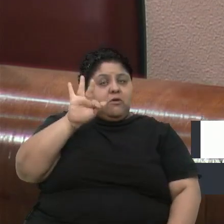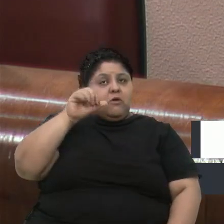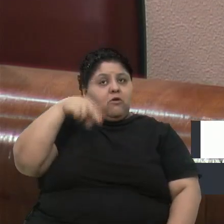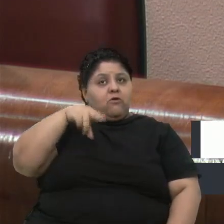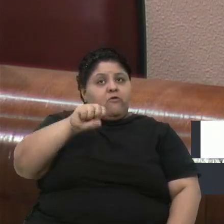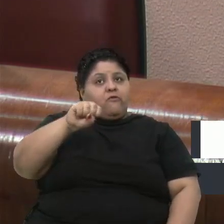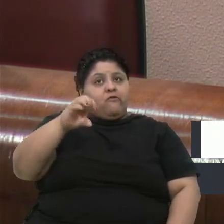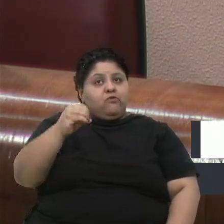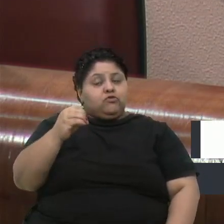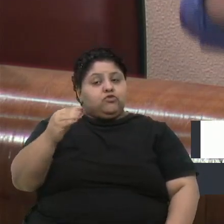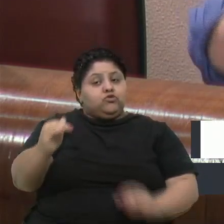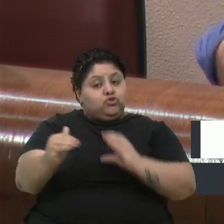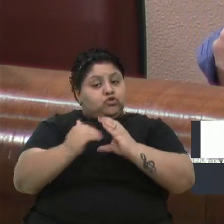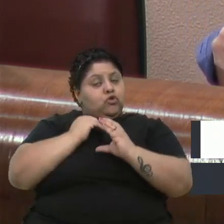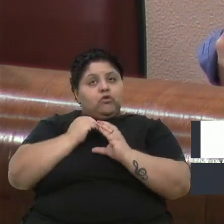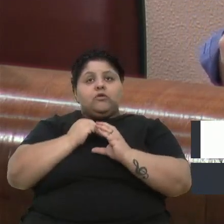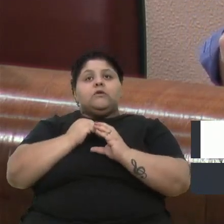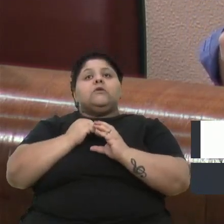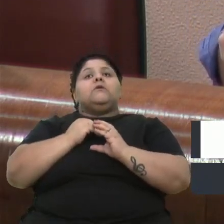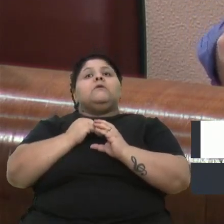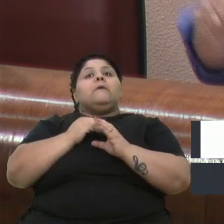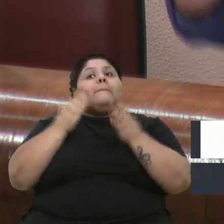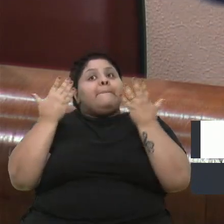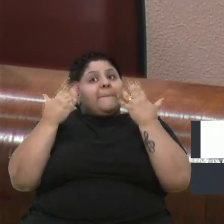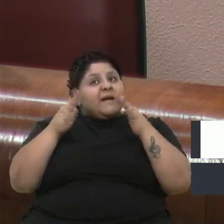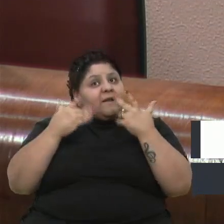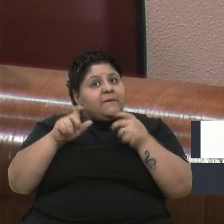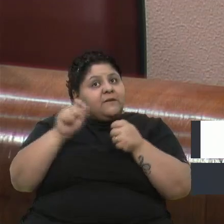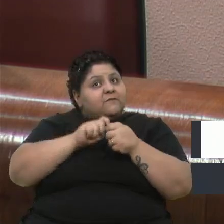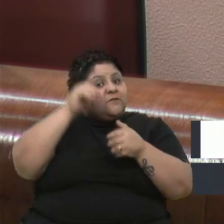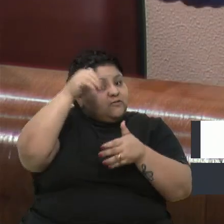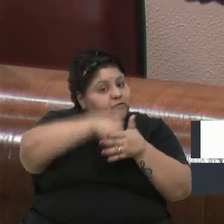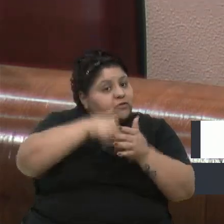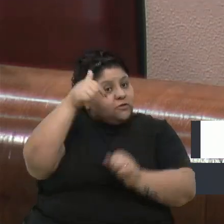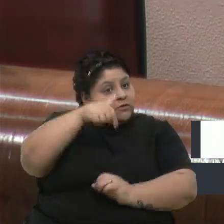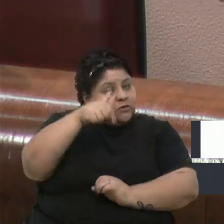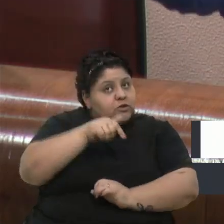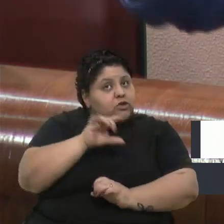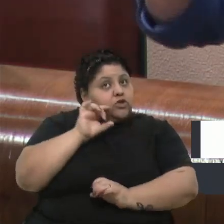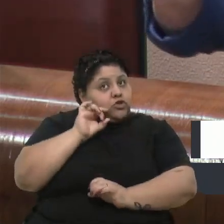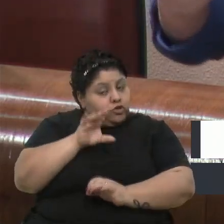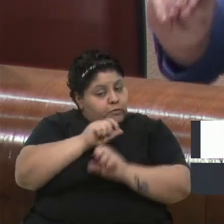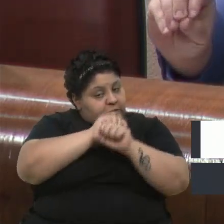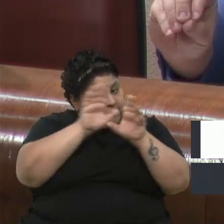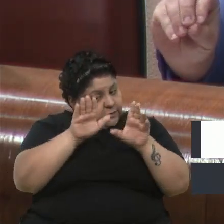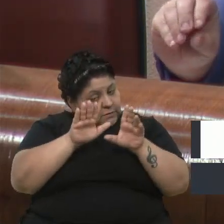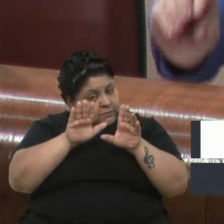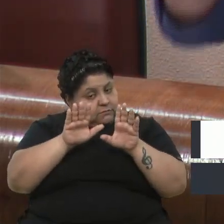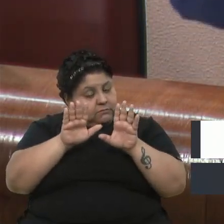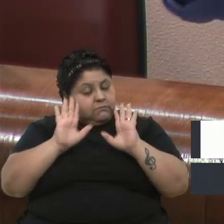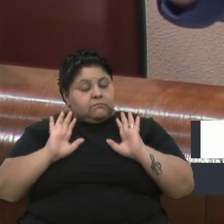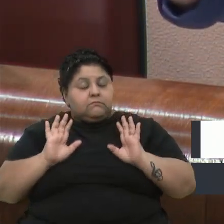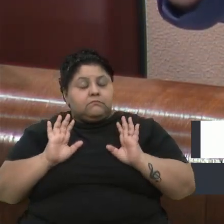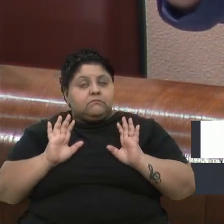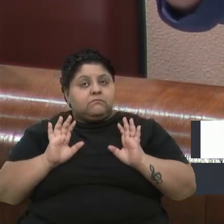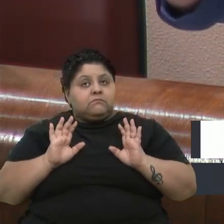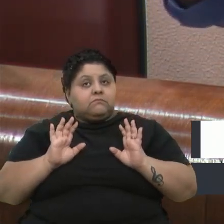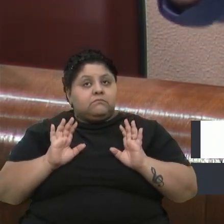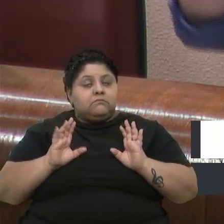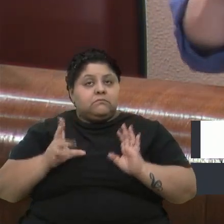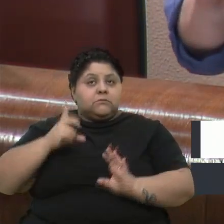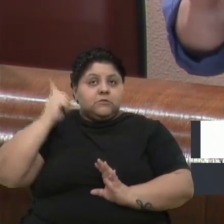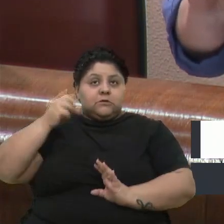parabéns, nós precisamos, ele também fez voto aqui. E muitos outros, só para constar antes de entregar a palavra de voto, o deputado